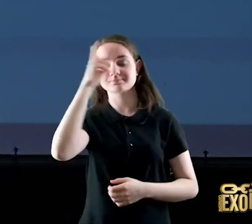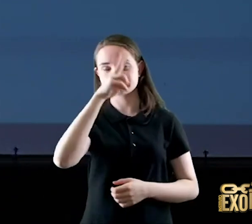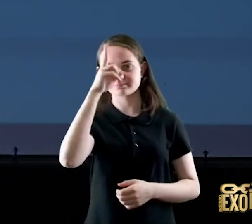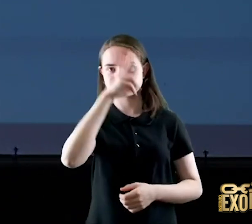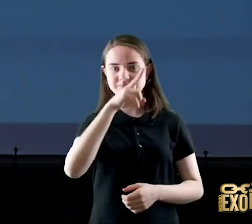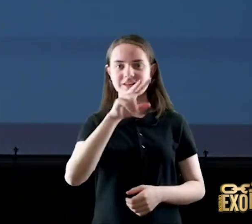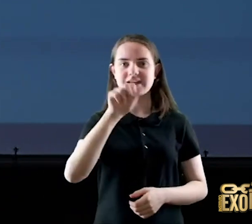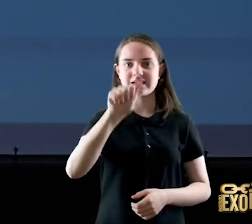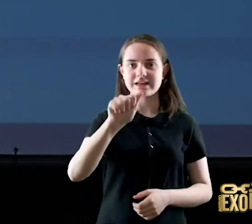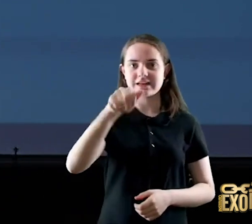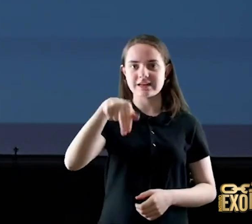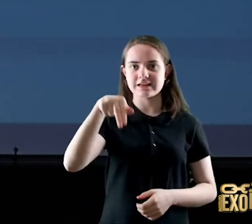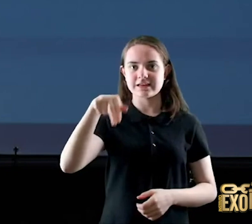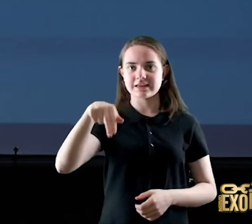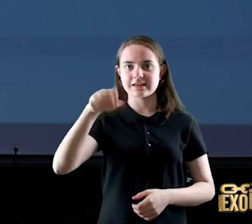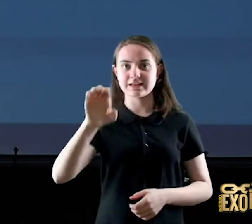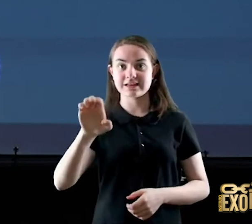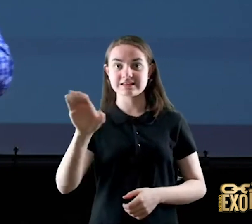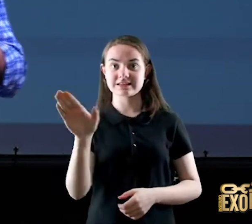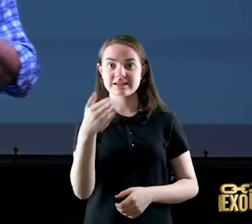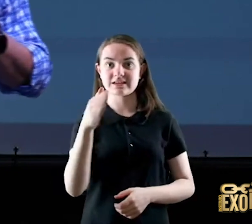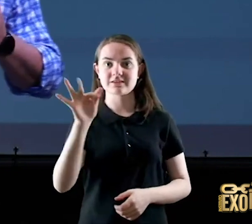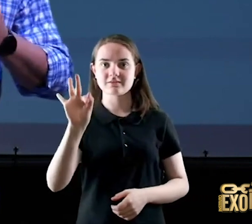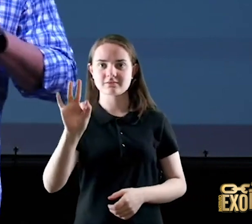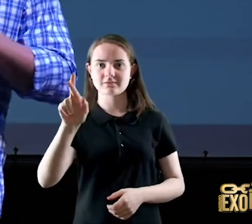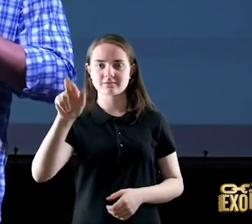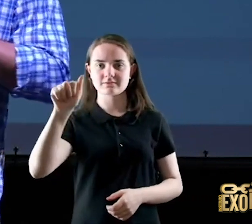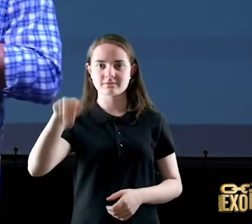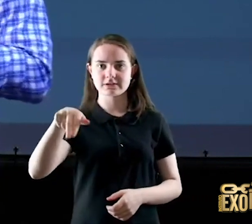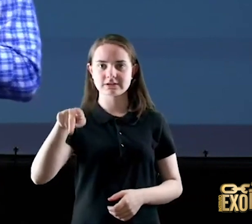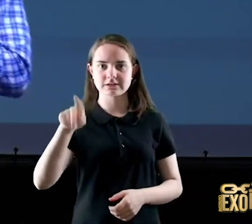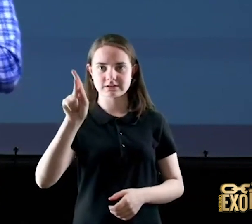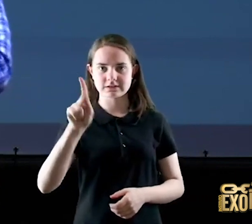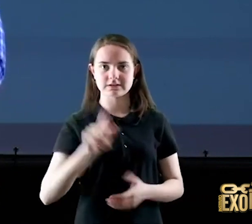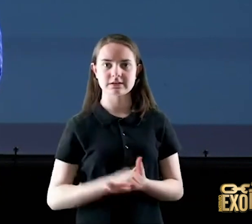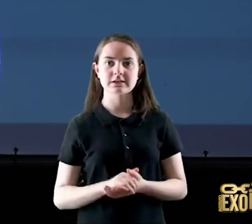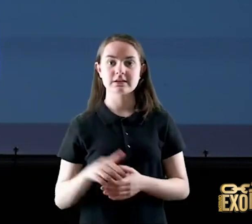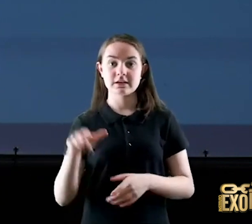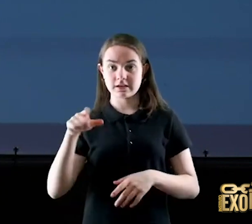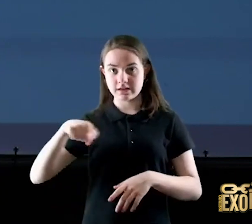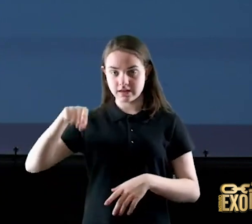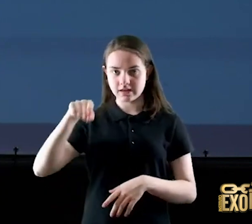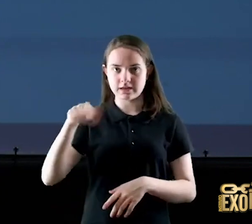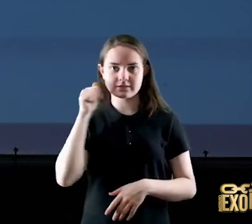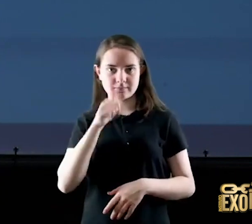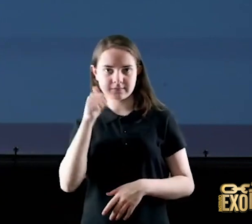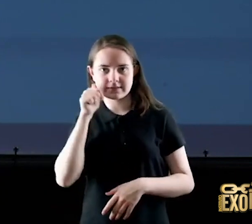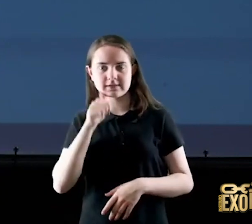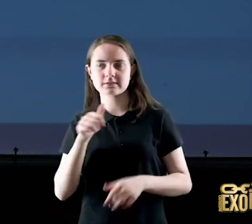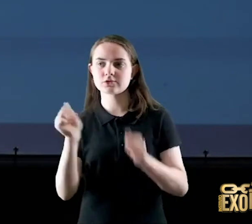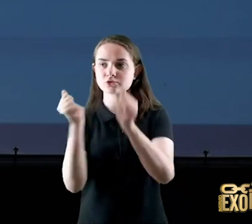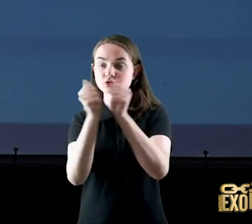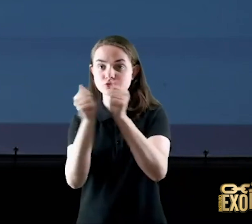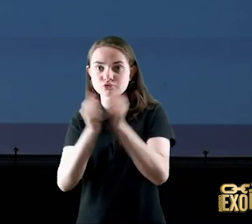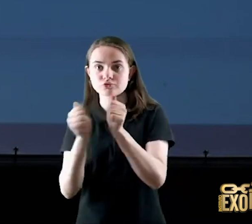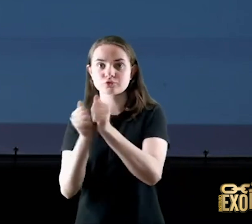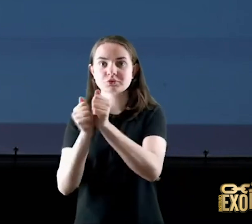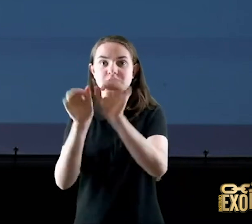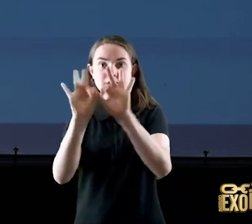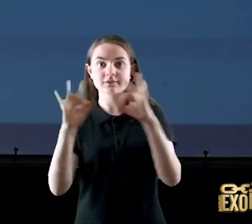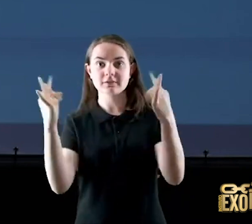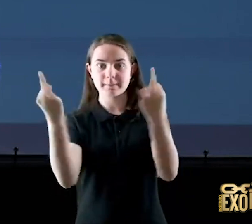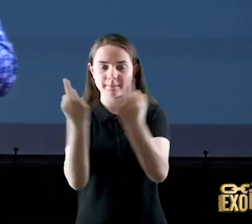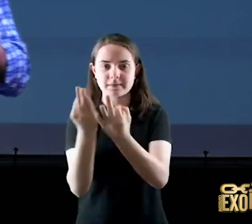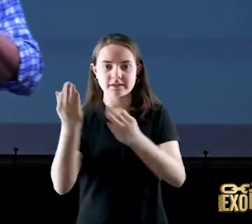ela e sua família são escondidas dentro de um refúgio na Holanda um